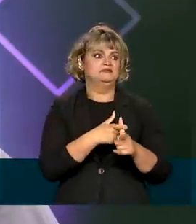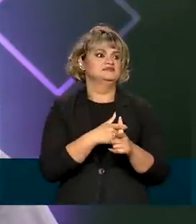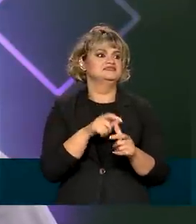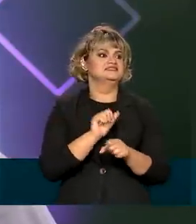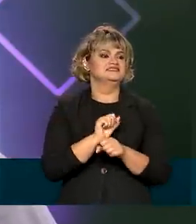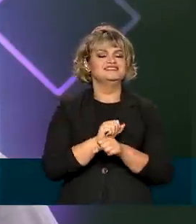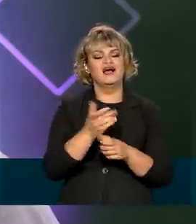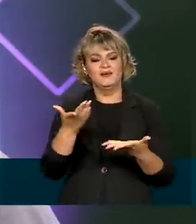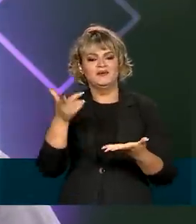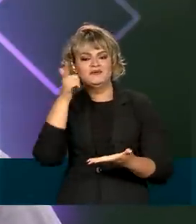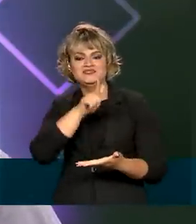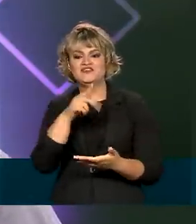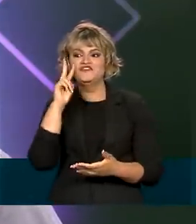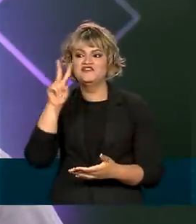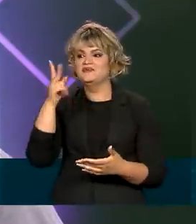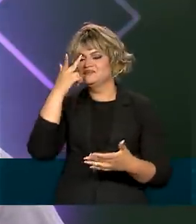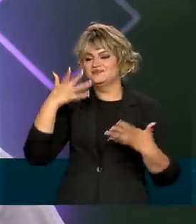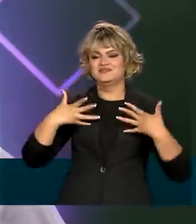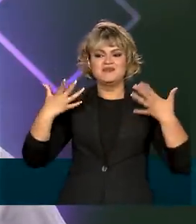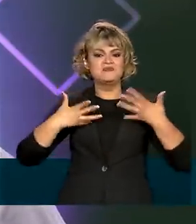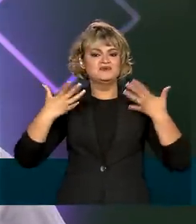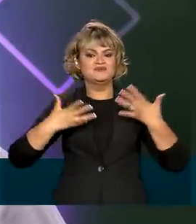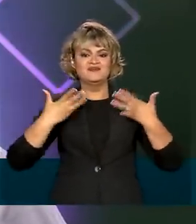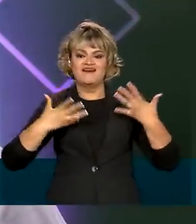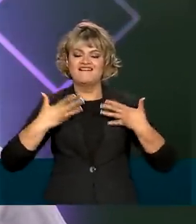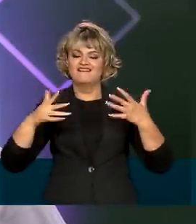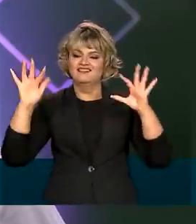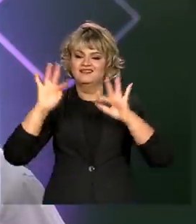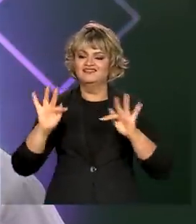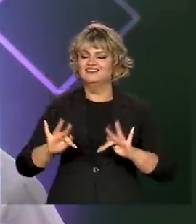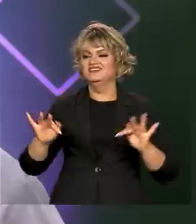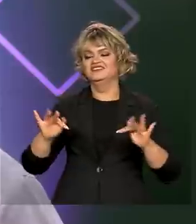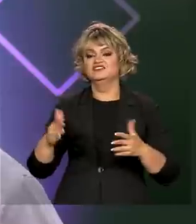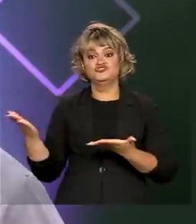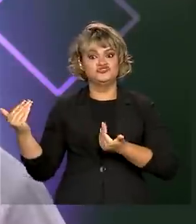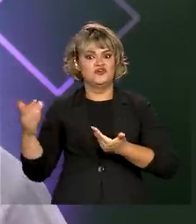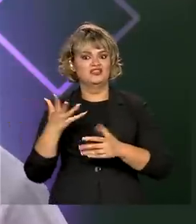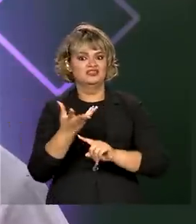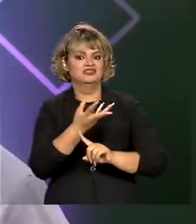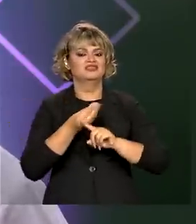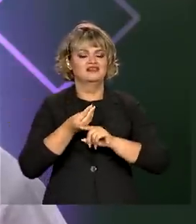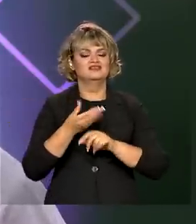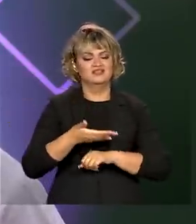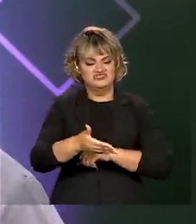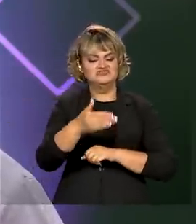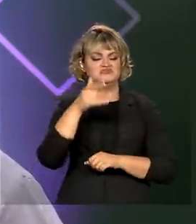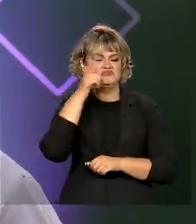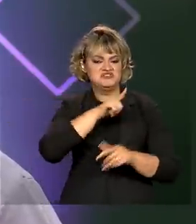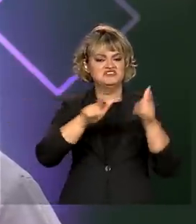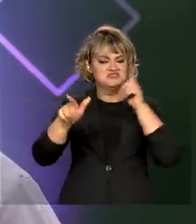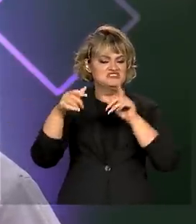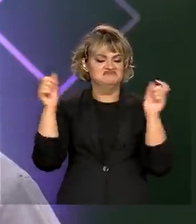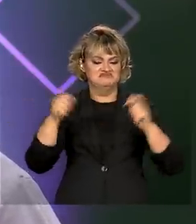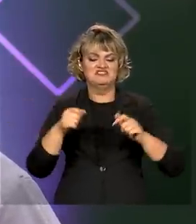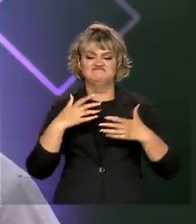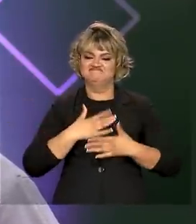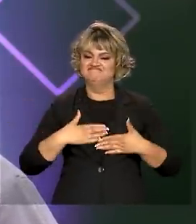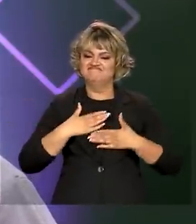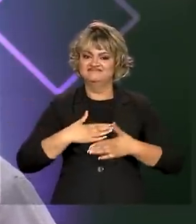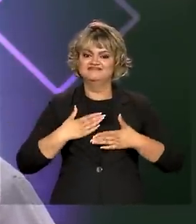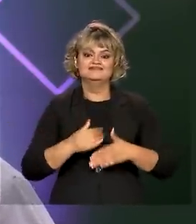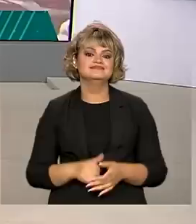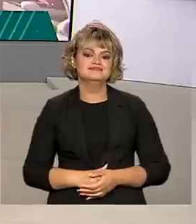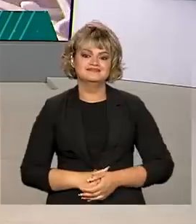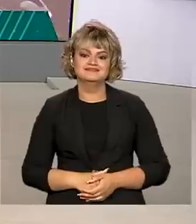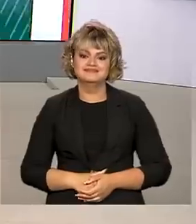essas caras entusiasmadas, pessoas jovens, cheias de talento e com um futuro brilhante à frente deles. Isso é uma enorme alegria para